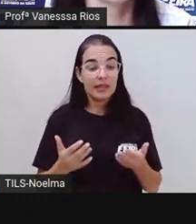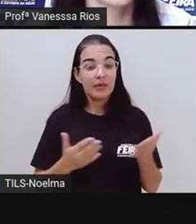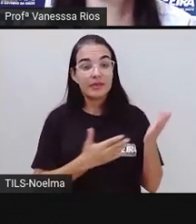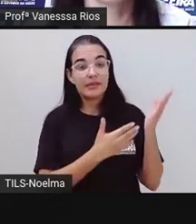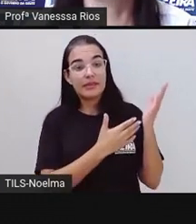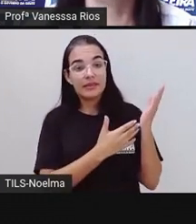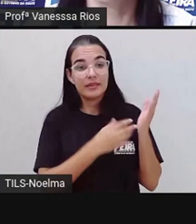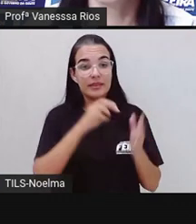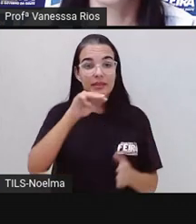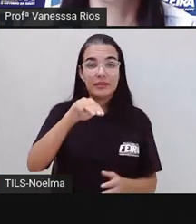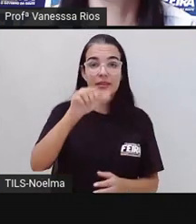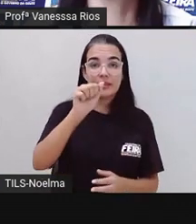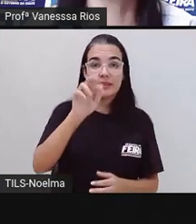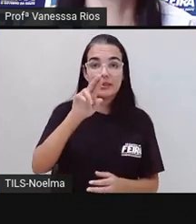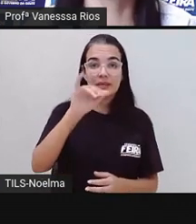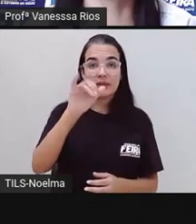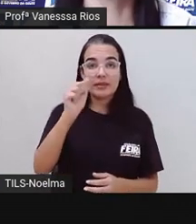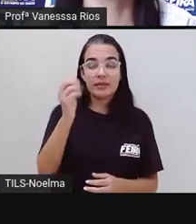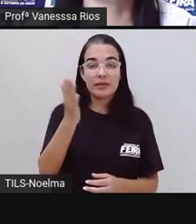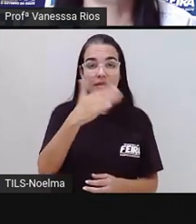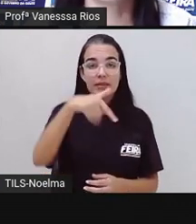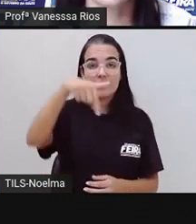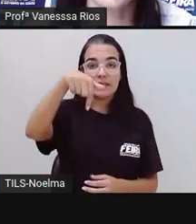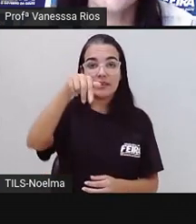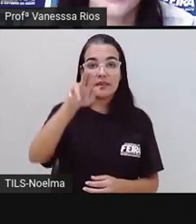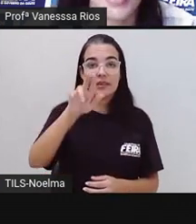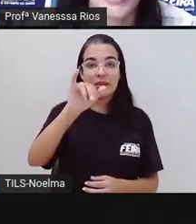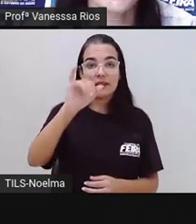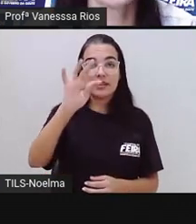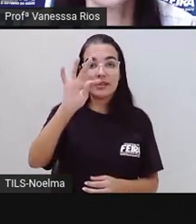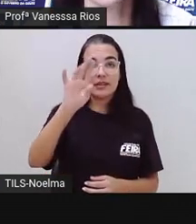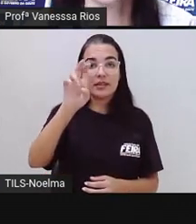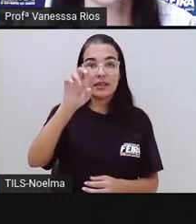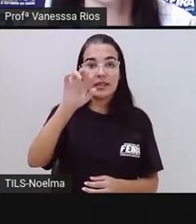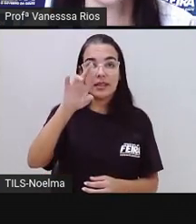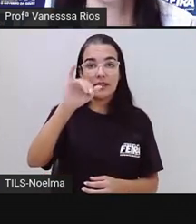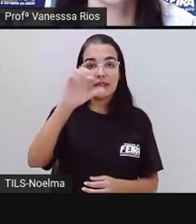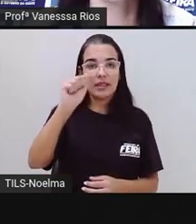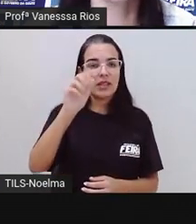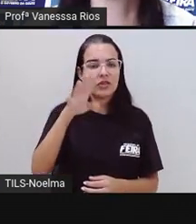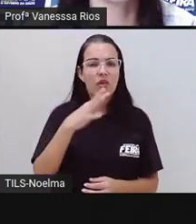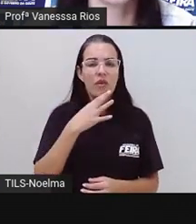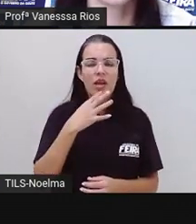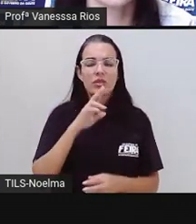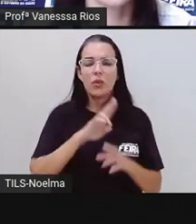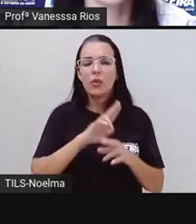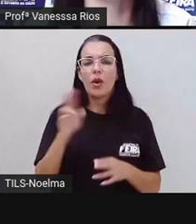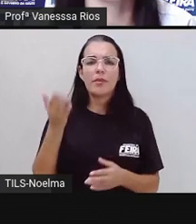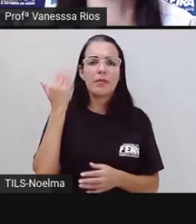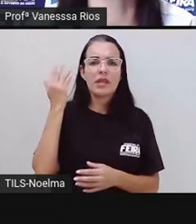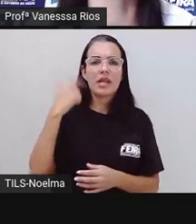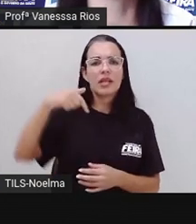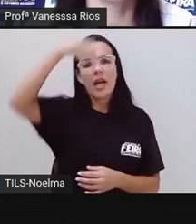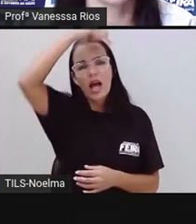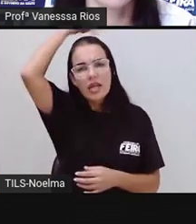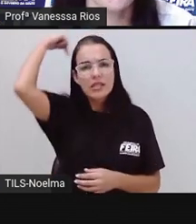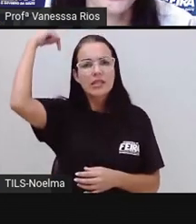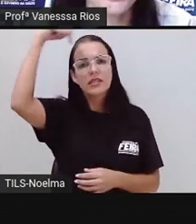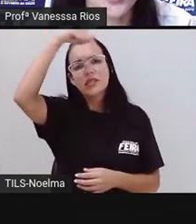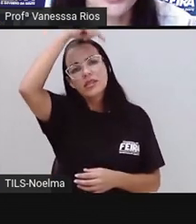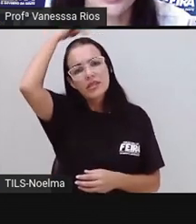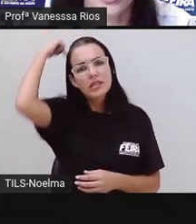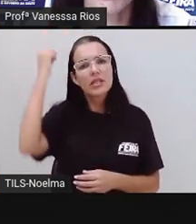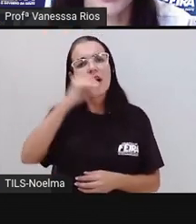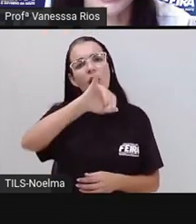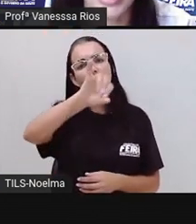E aí temos também o distrito de Maria Quitéria, que vocês devem aí recordar em homenagem a qual